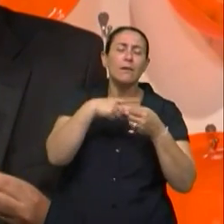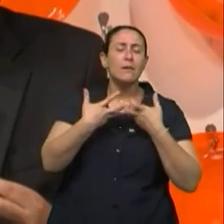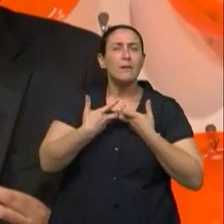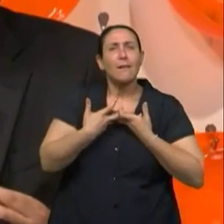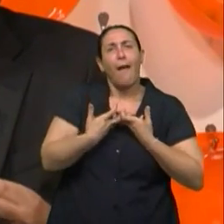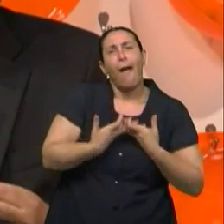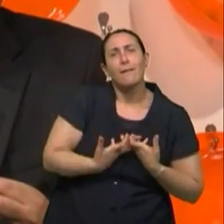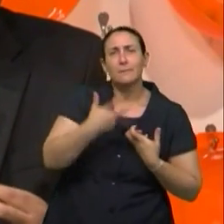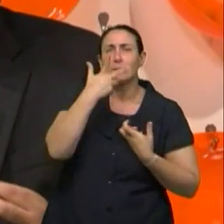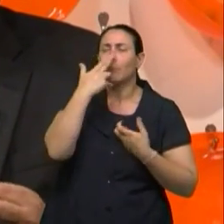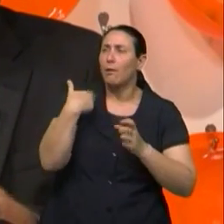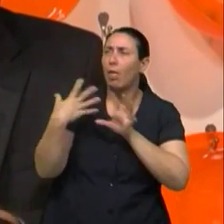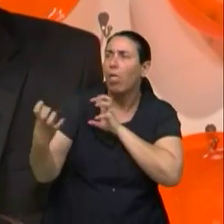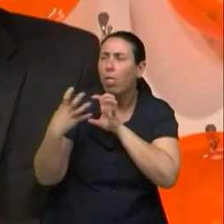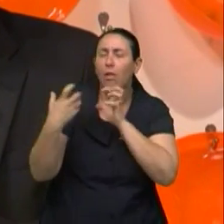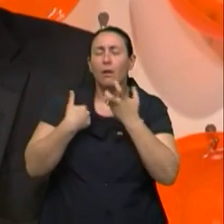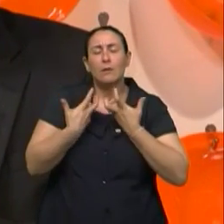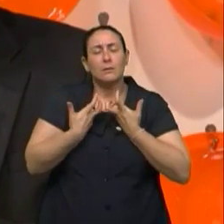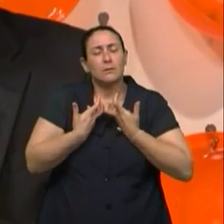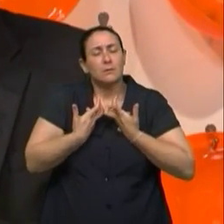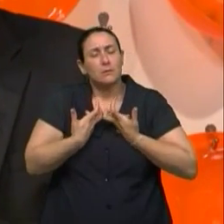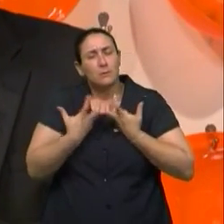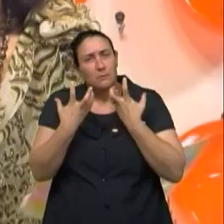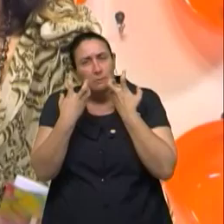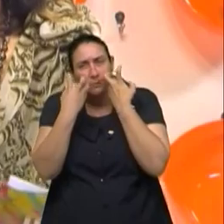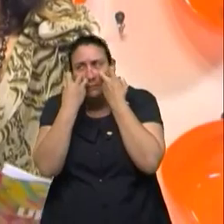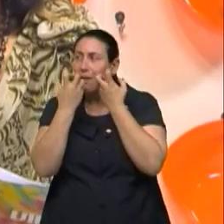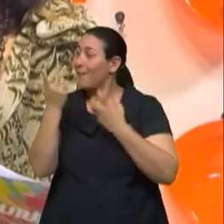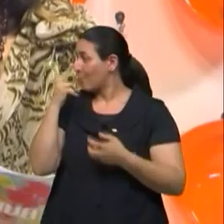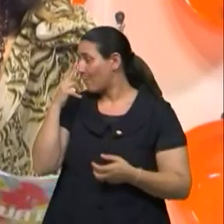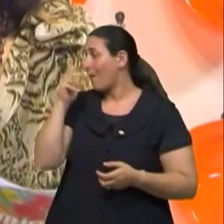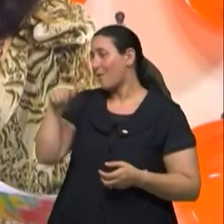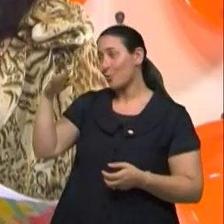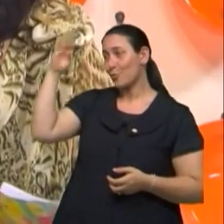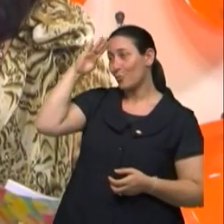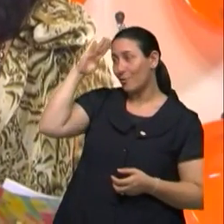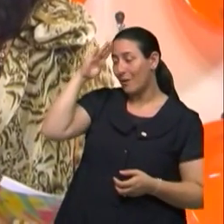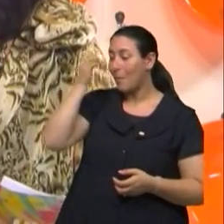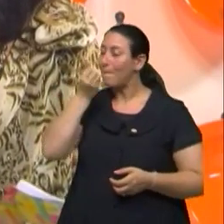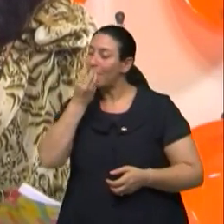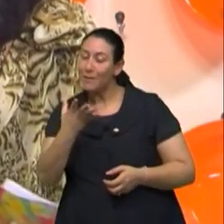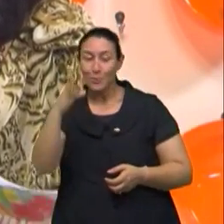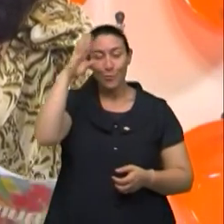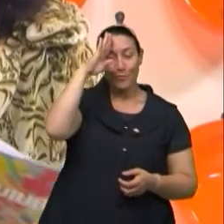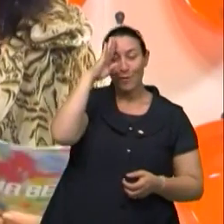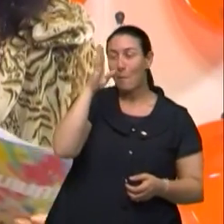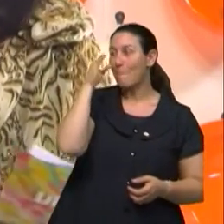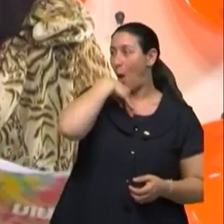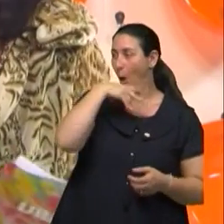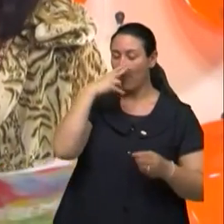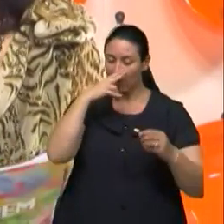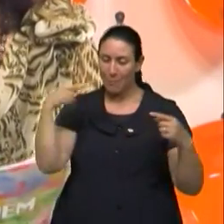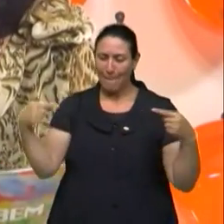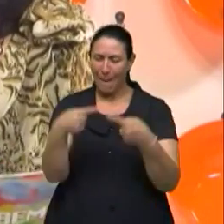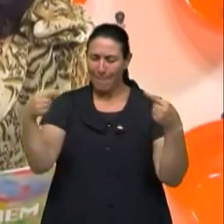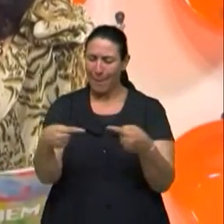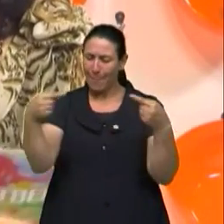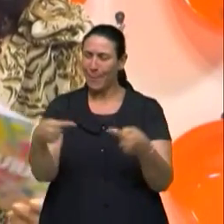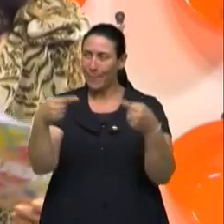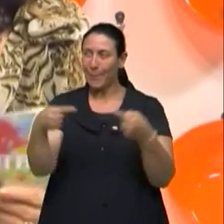gera um envelhecimento do nosso organismo. É a briga dos soldadinhos do bem com os soldadinhos do mal, né? É mais ou menos isso. mais ou menos